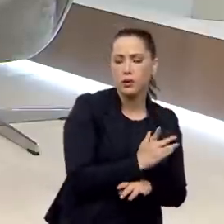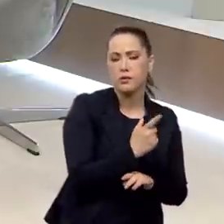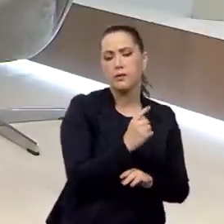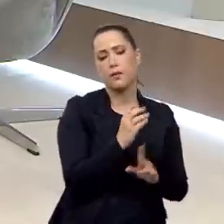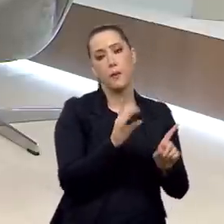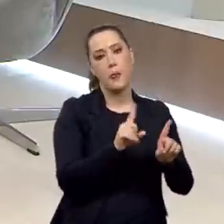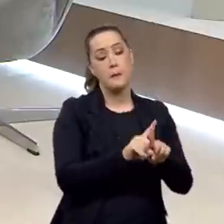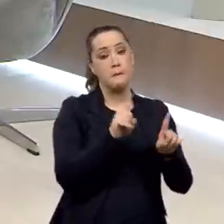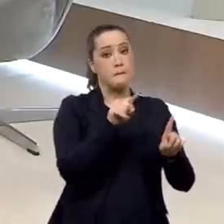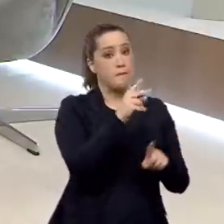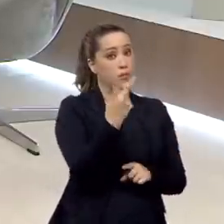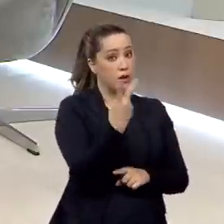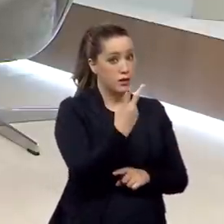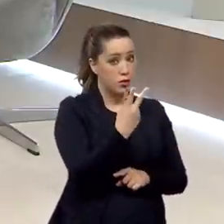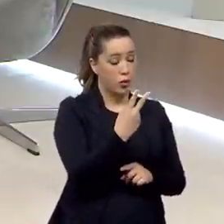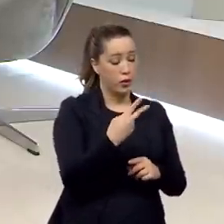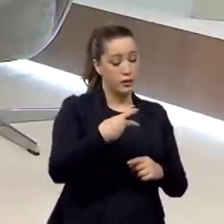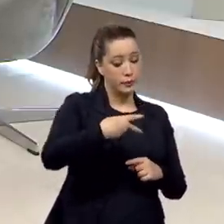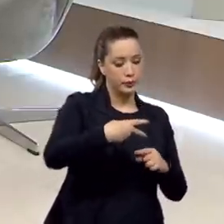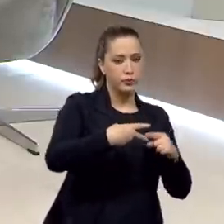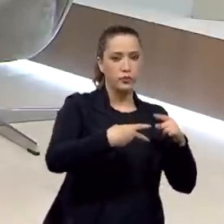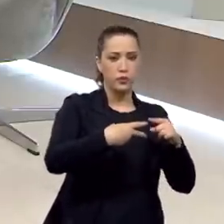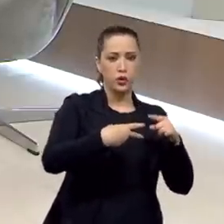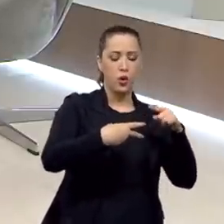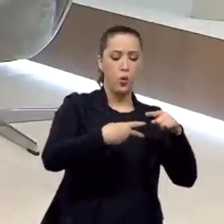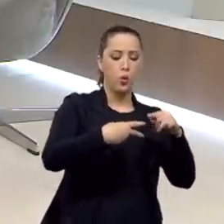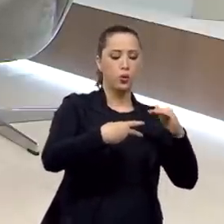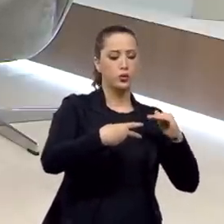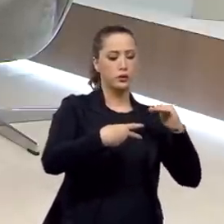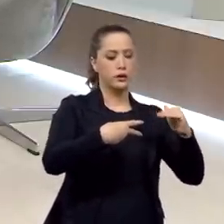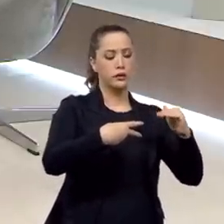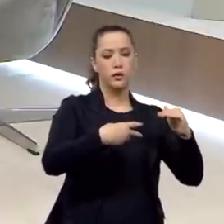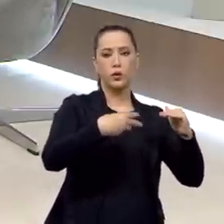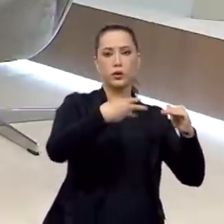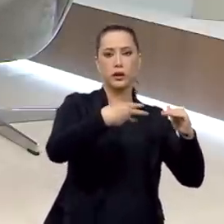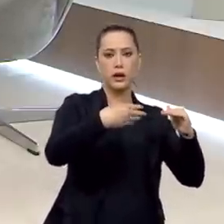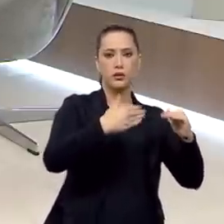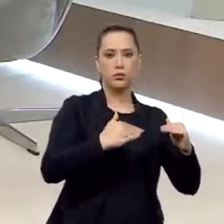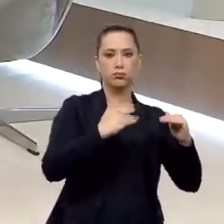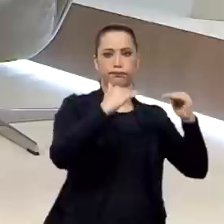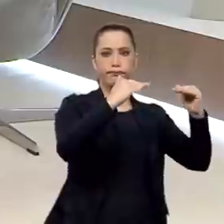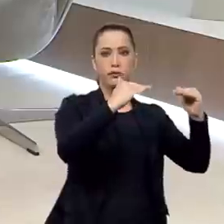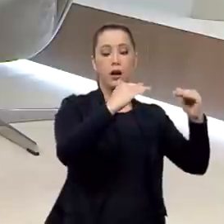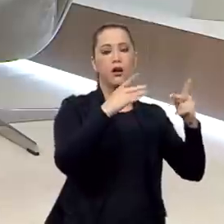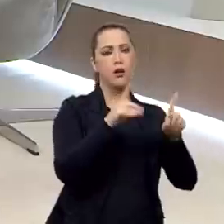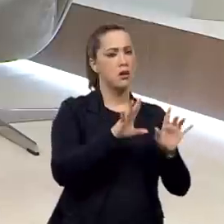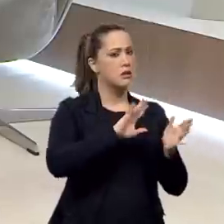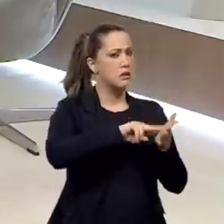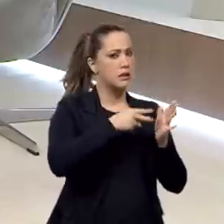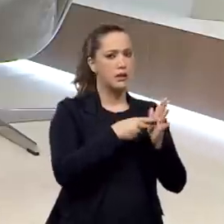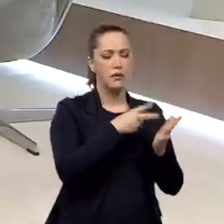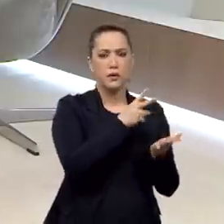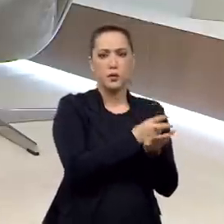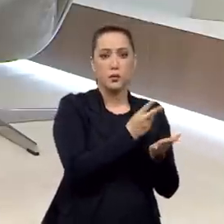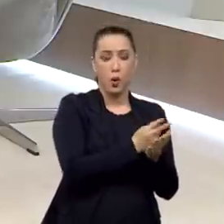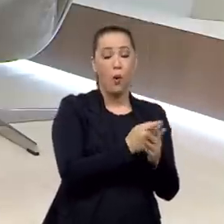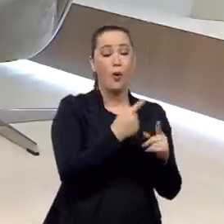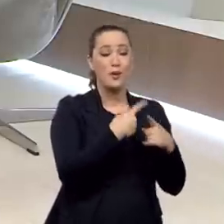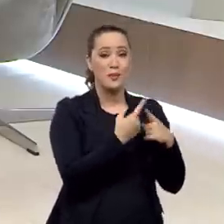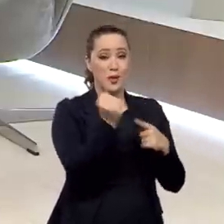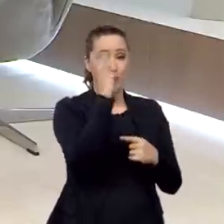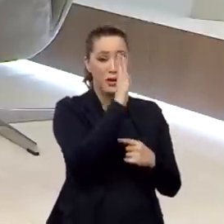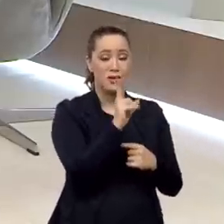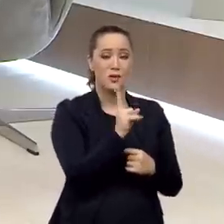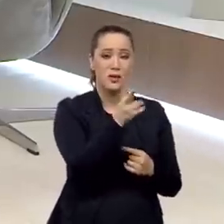E esses dois níveis têm a mesma função em relação à disposição do Brasil levar